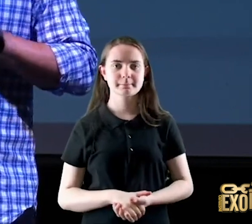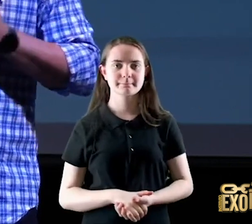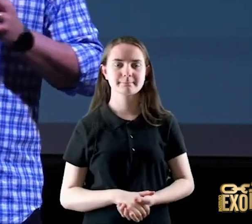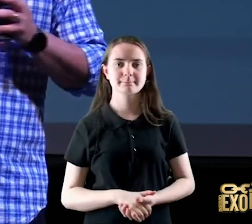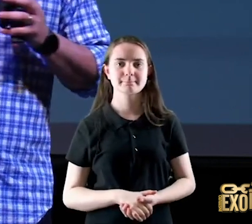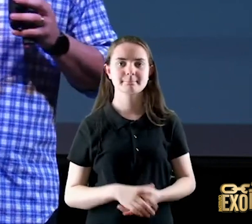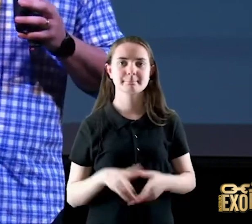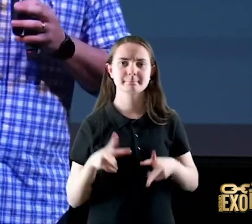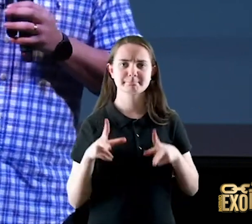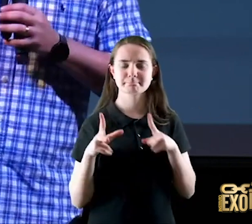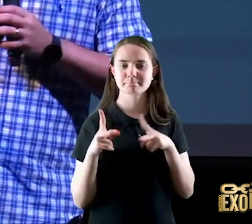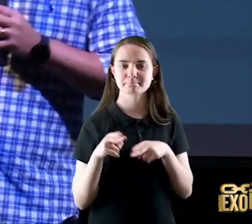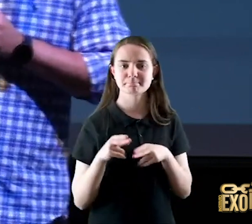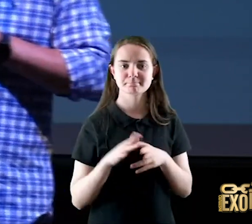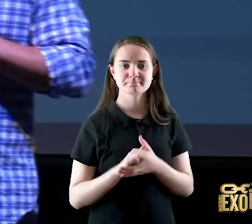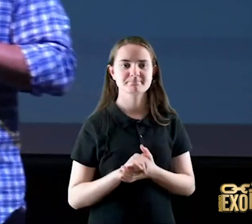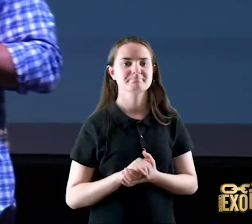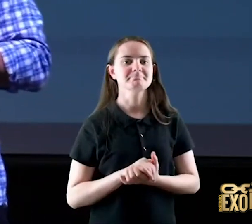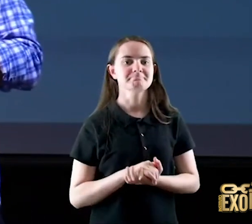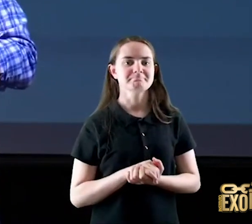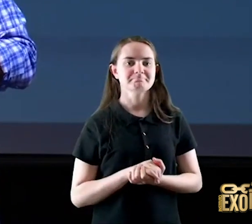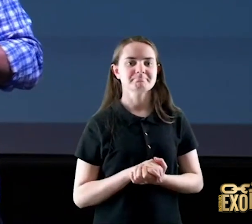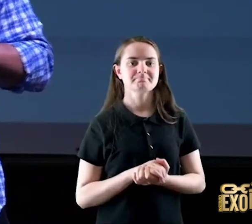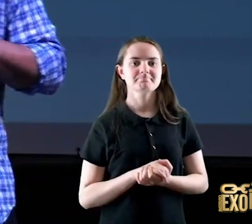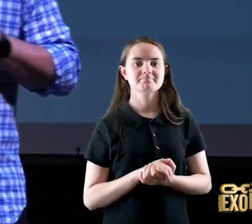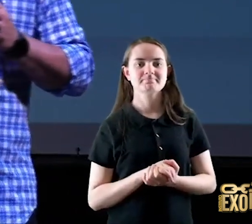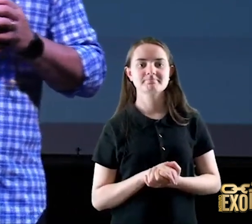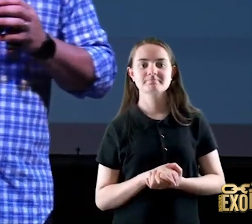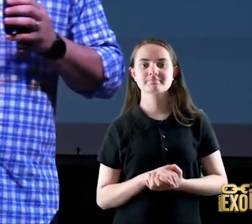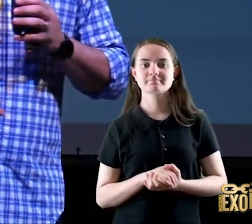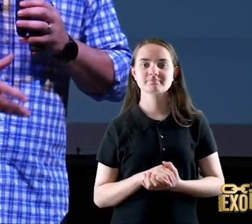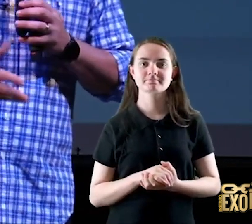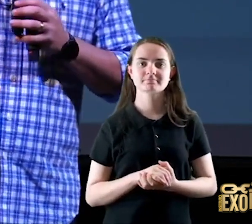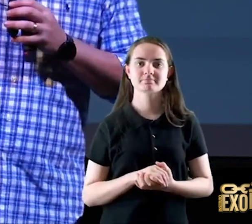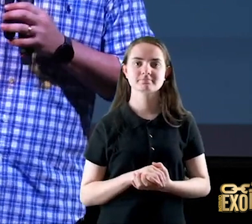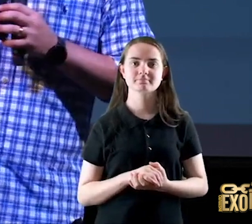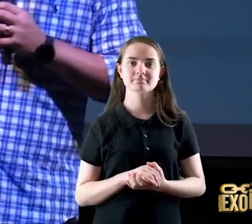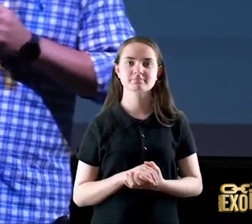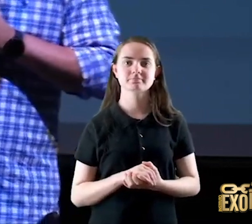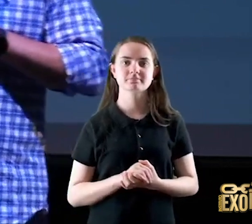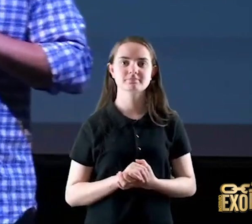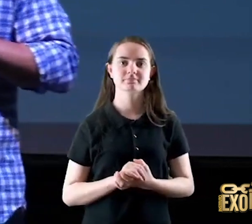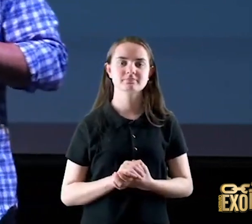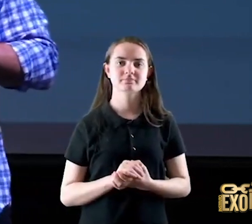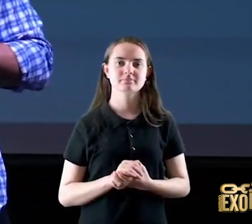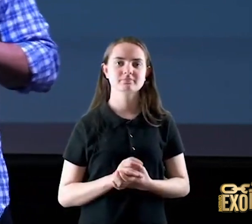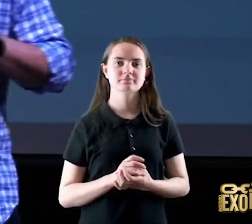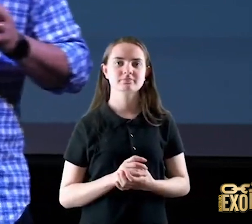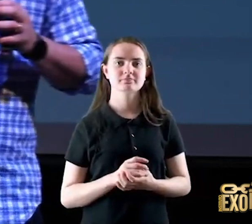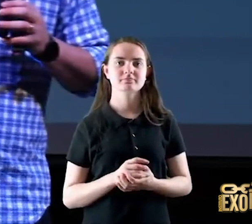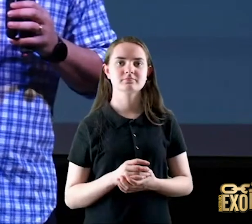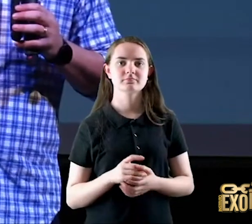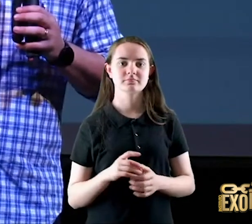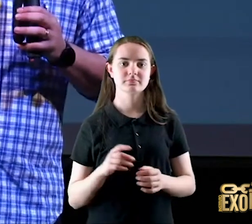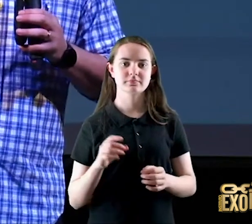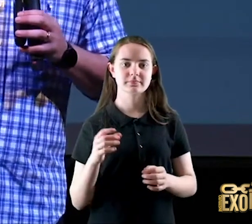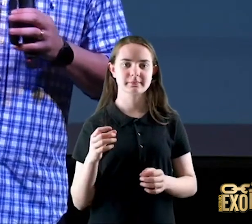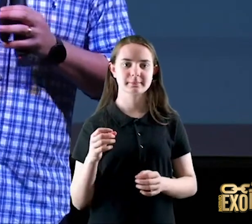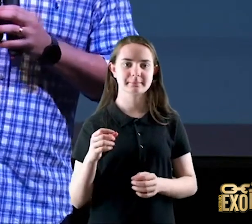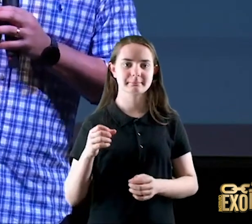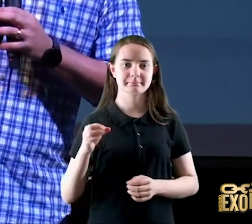é a mesma coisa que é vocês chamam a gente não pode falar isso no ambiente militar pastor é uma bala